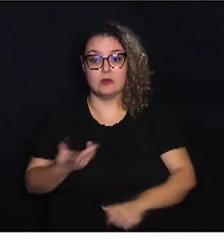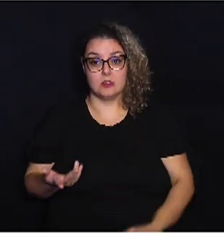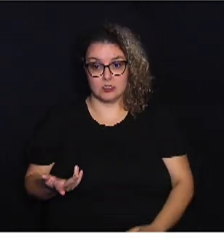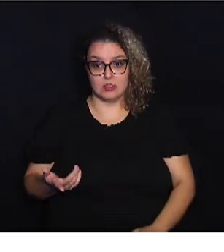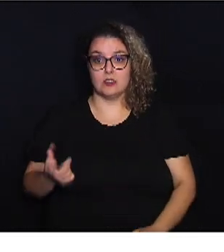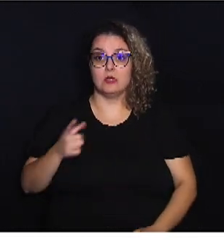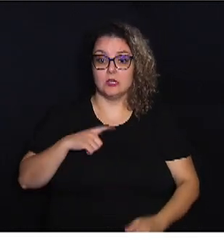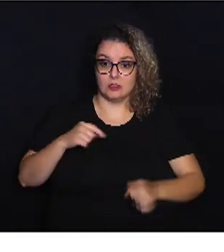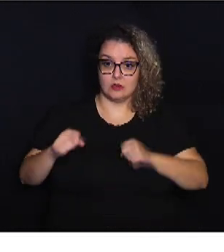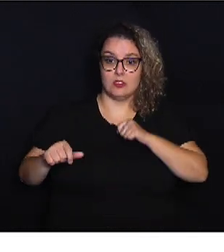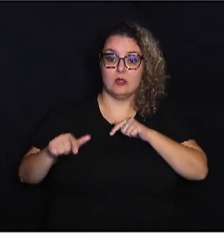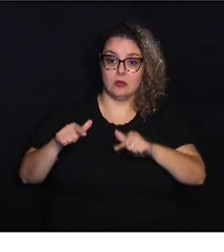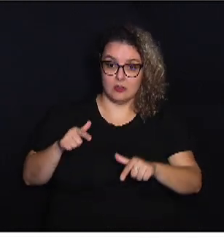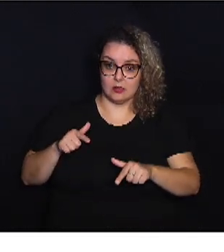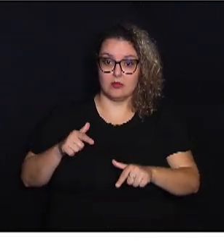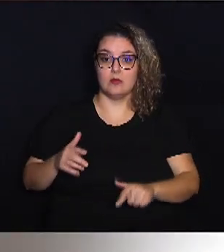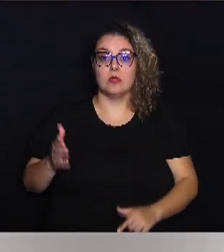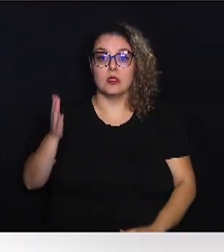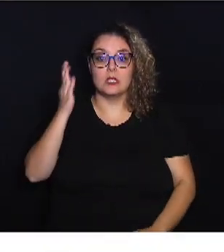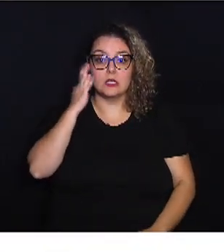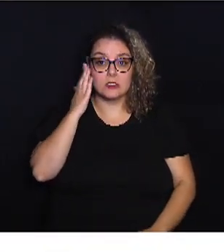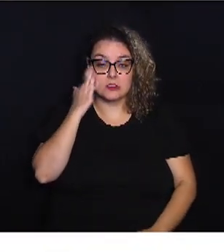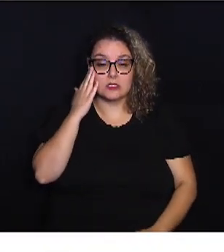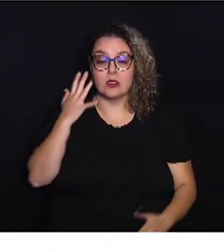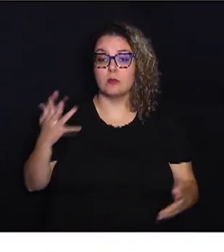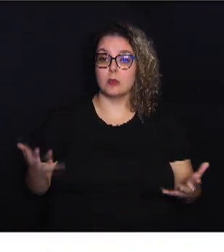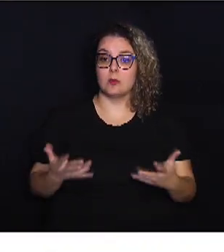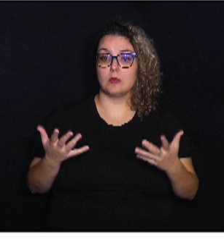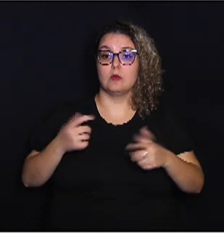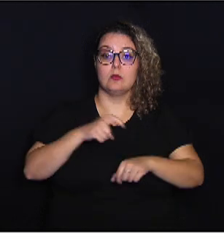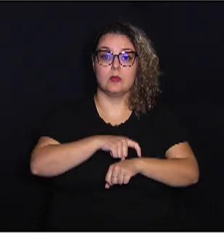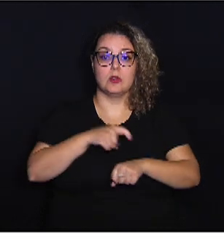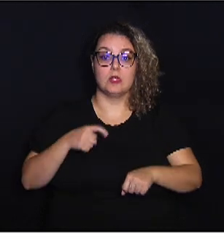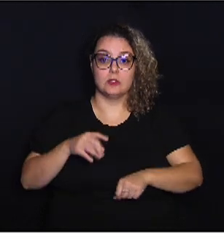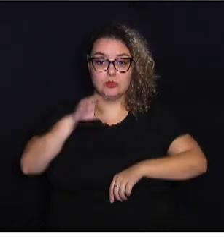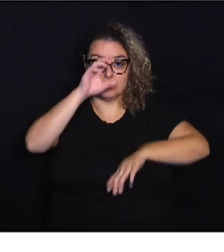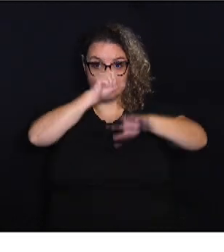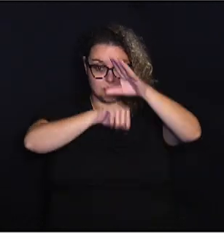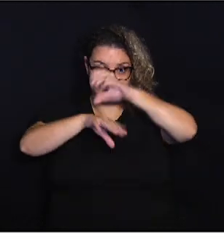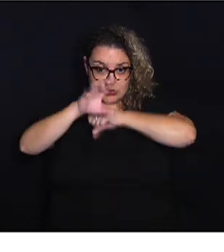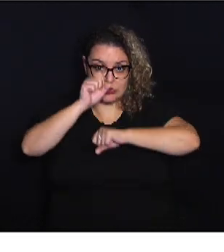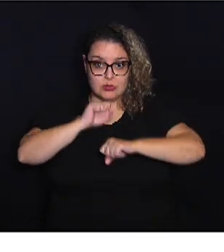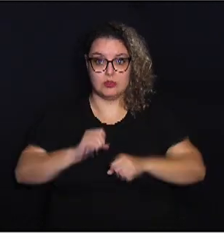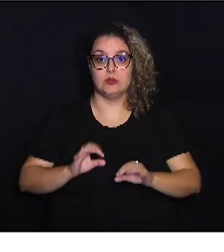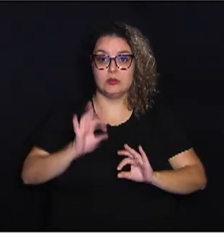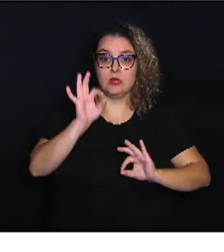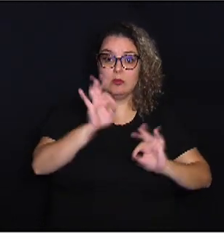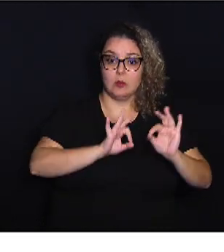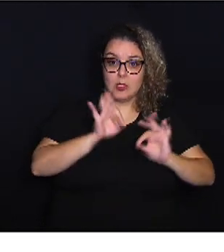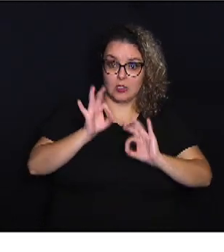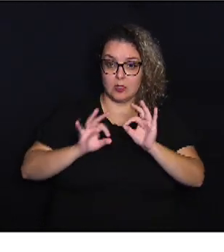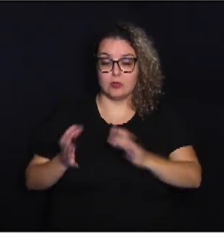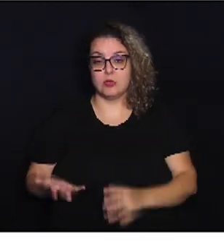formação, que eles saibam promover situações de aprendizagem, elaborando